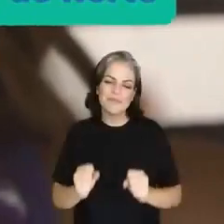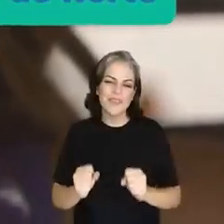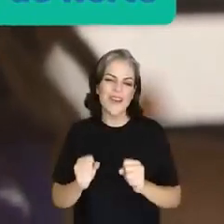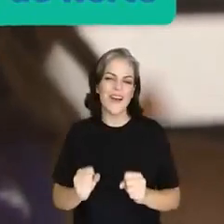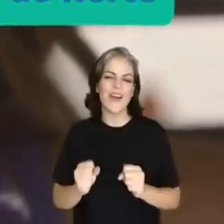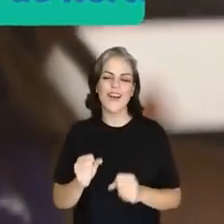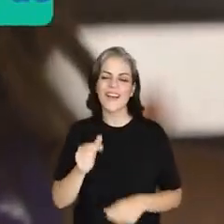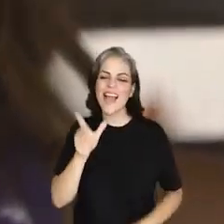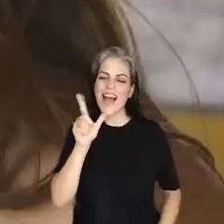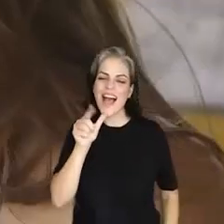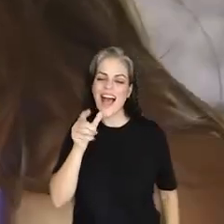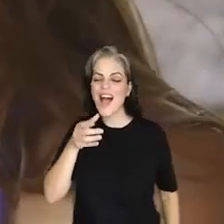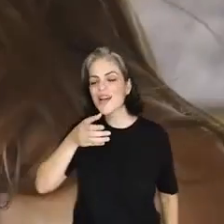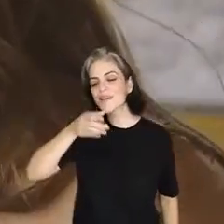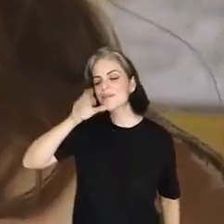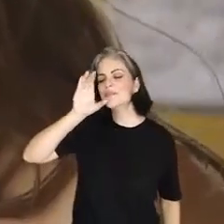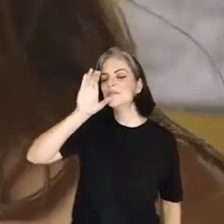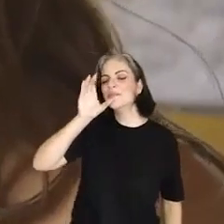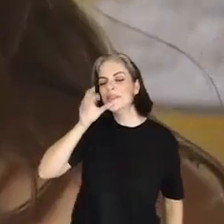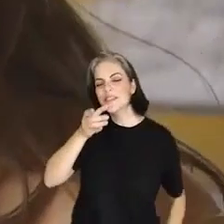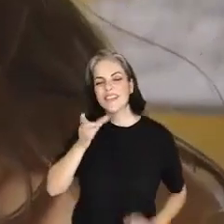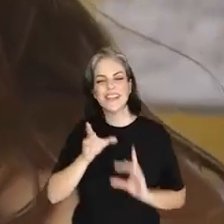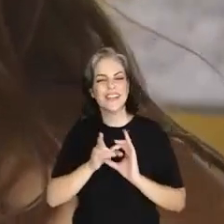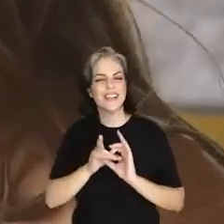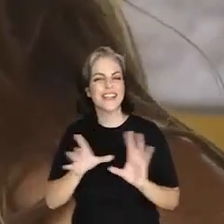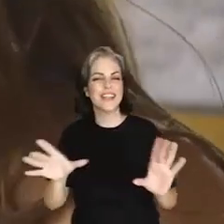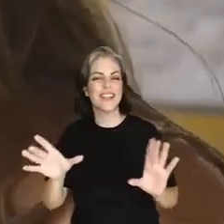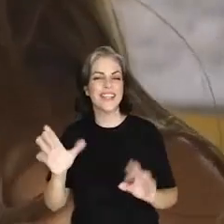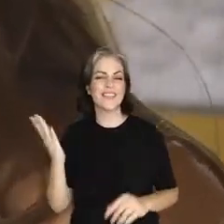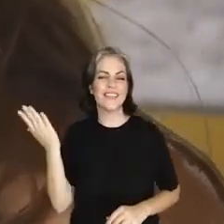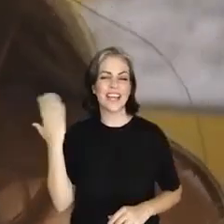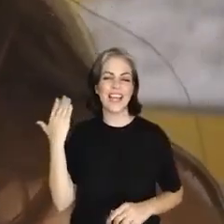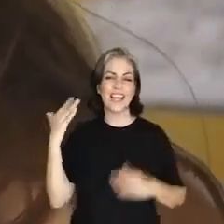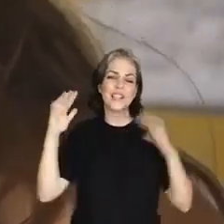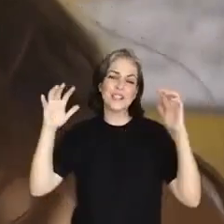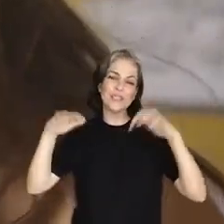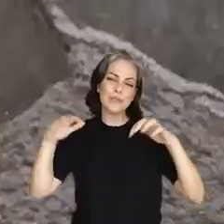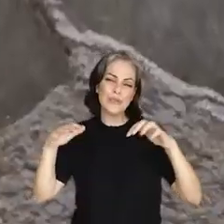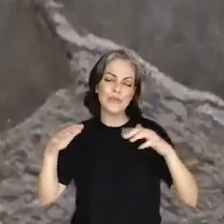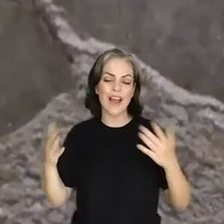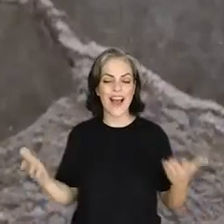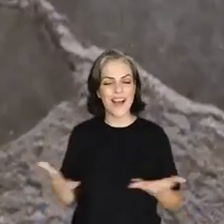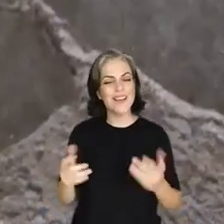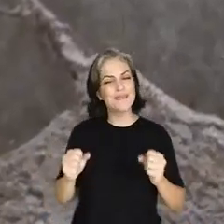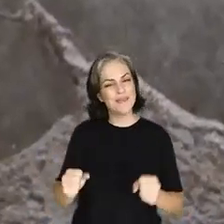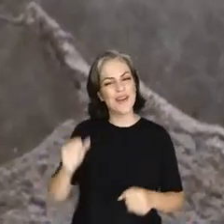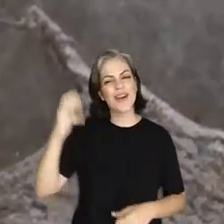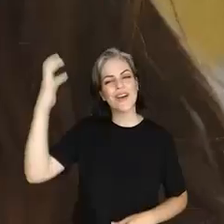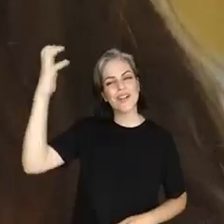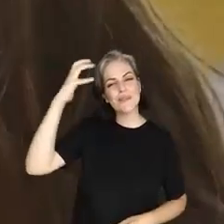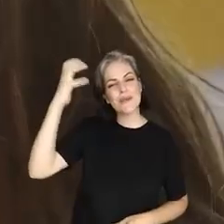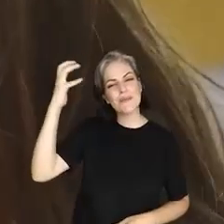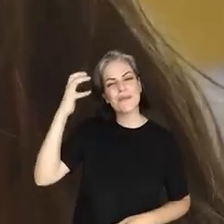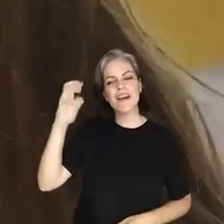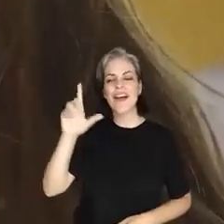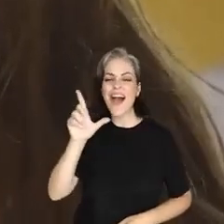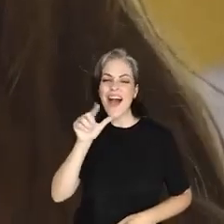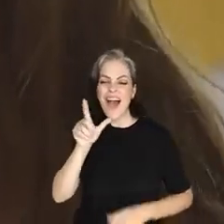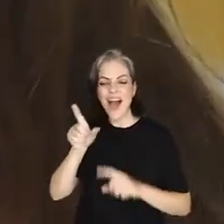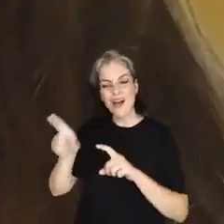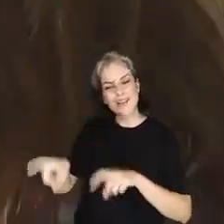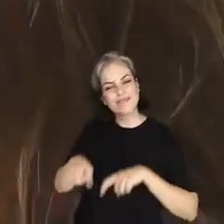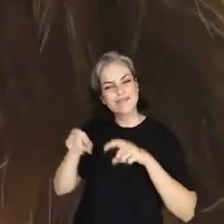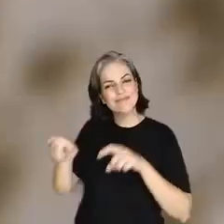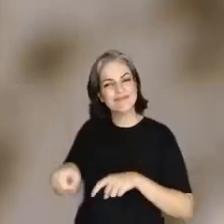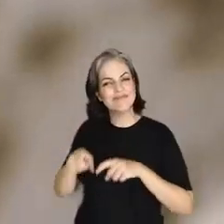Poder conseguir beber água que a gente coma da chuva, tomar banho, rigar também